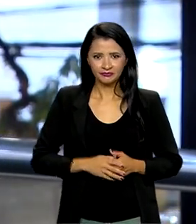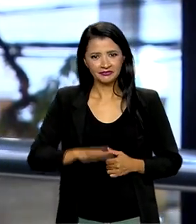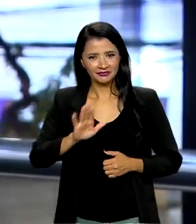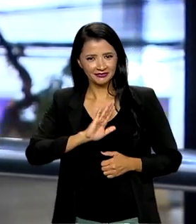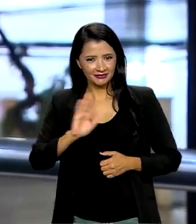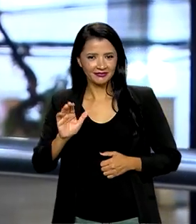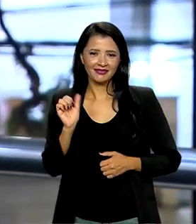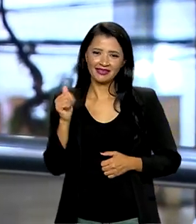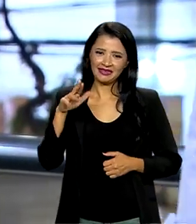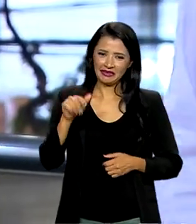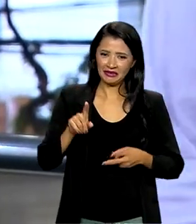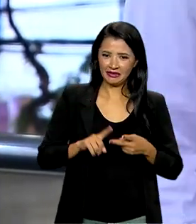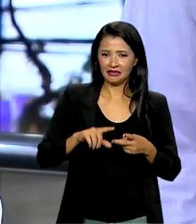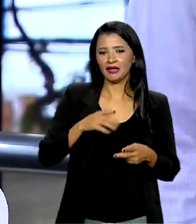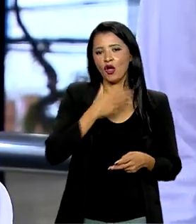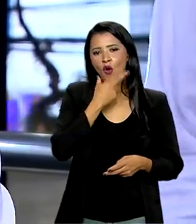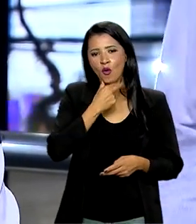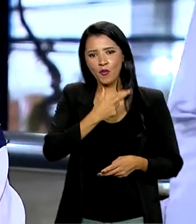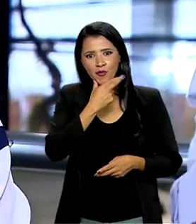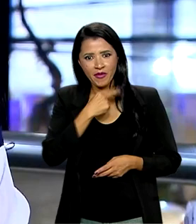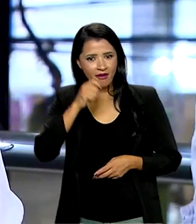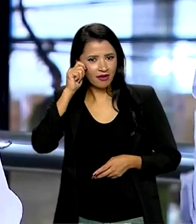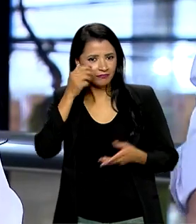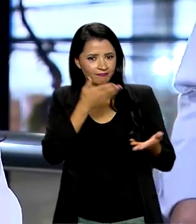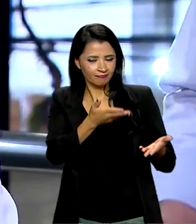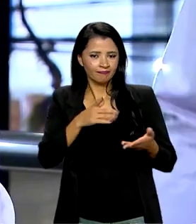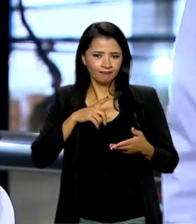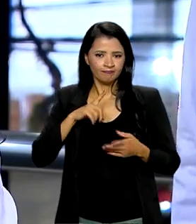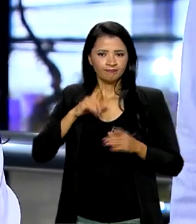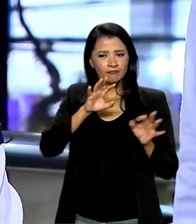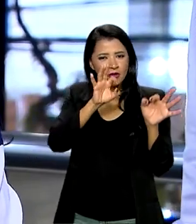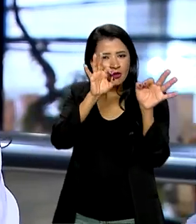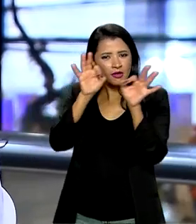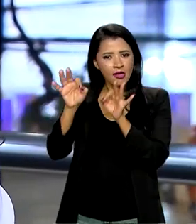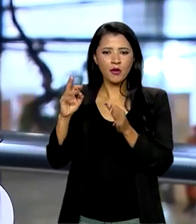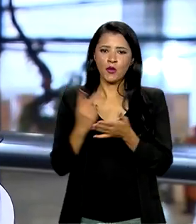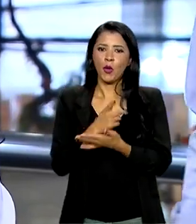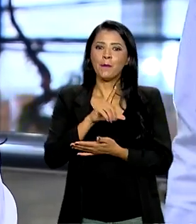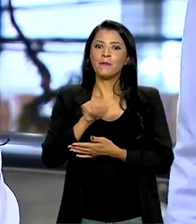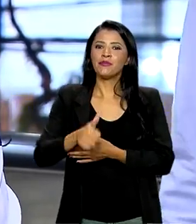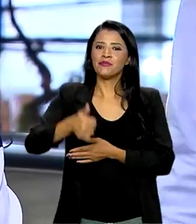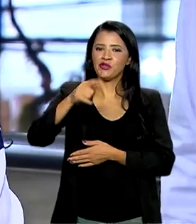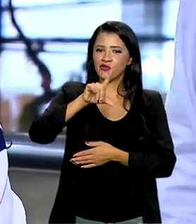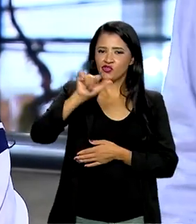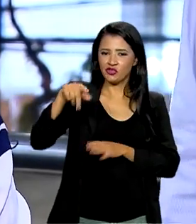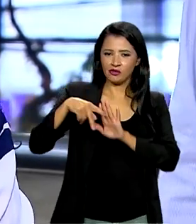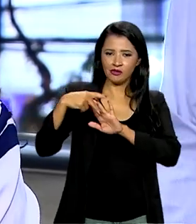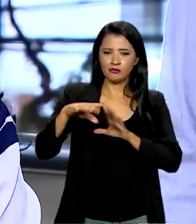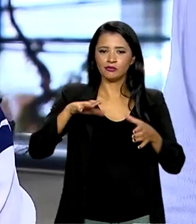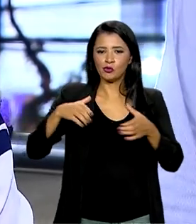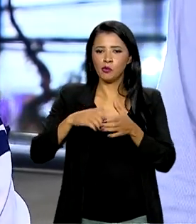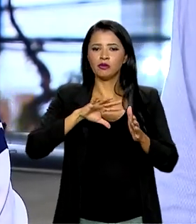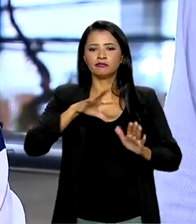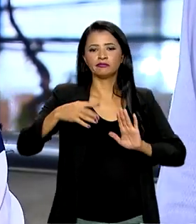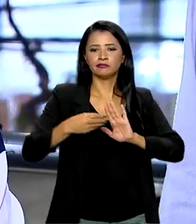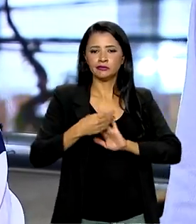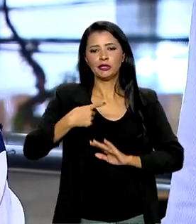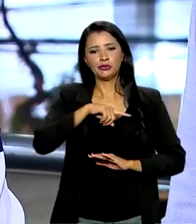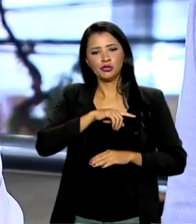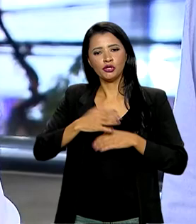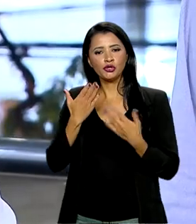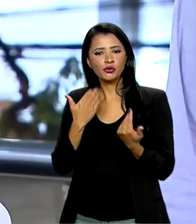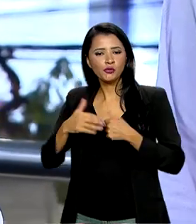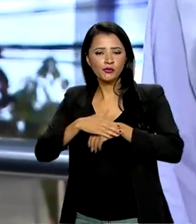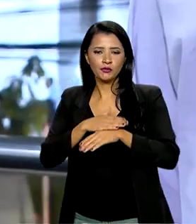Ana. Olá, Roberto. Acompanhando aqui os desdobramentos do primeiro dia de Cúpula da Amazônia. E a gente conversa